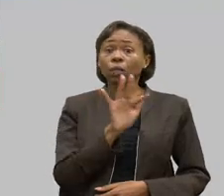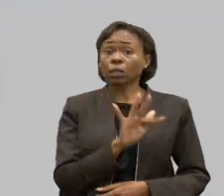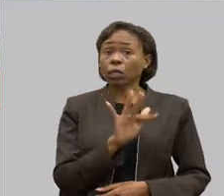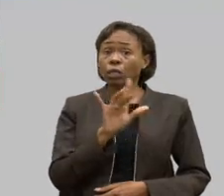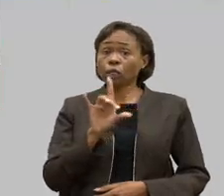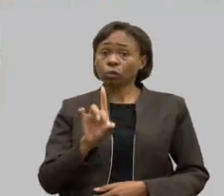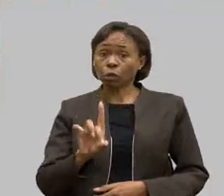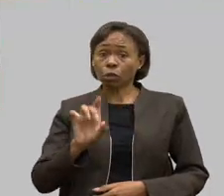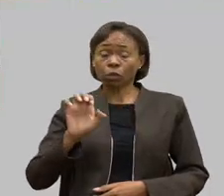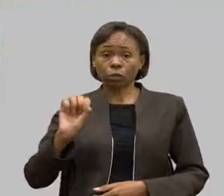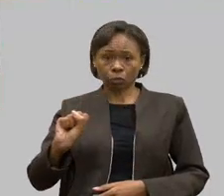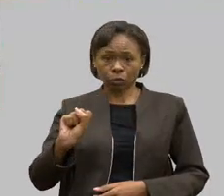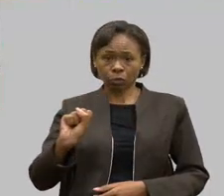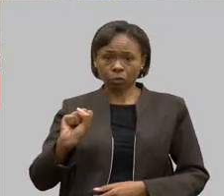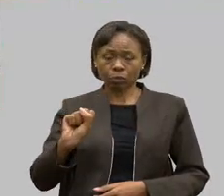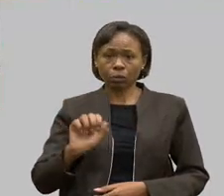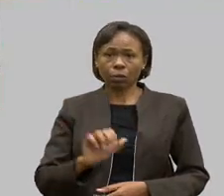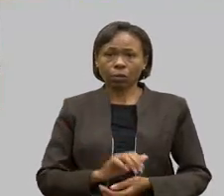de Surdos.